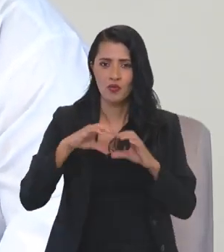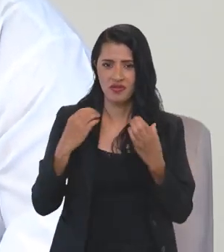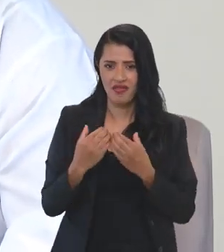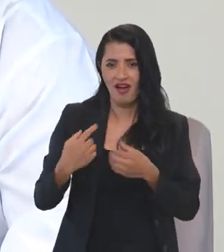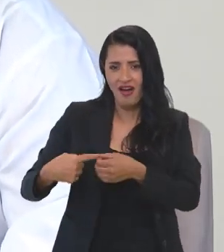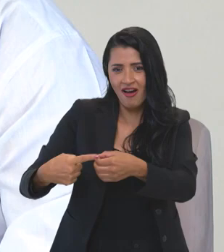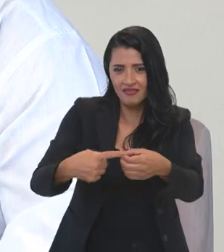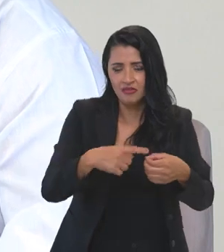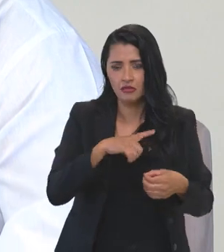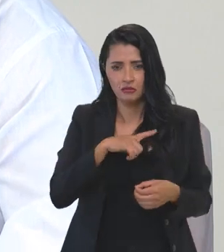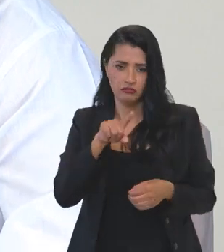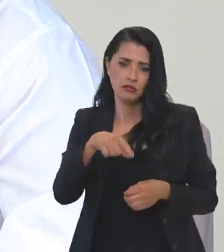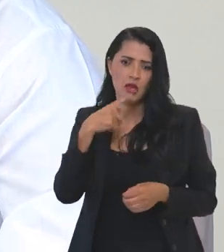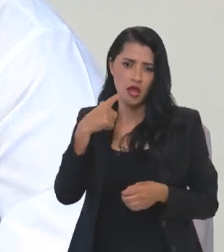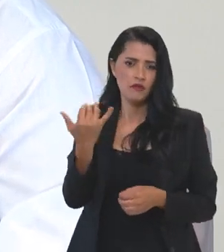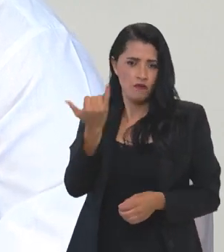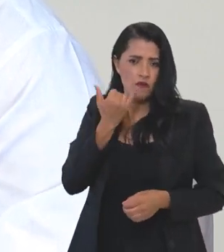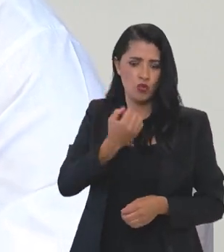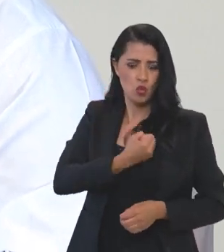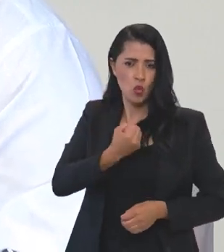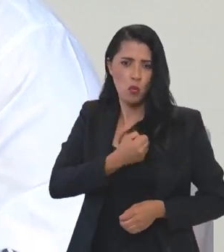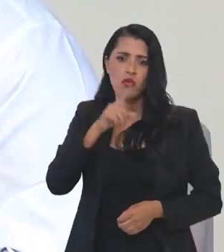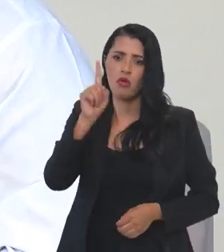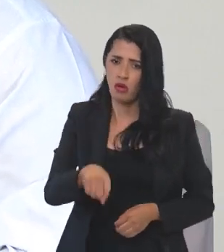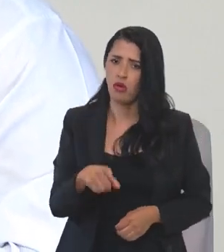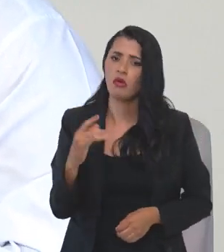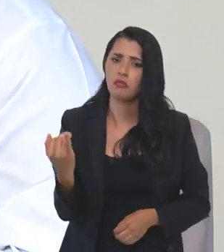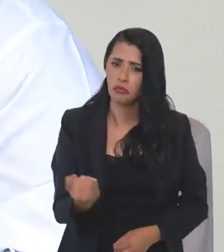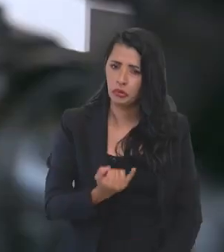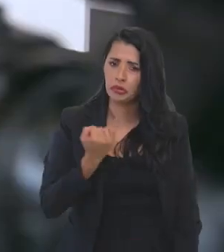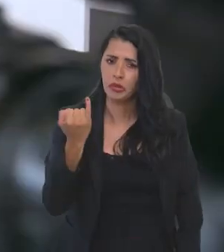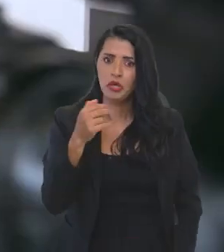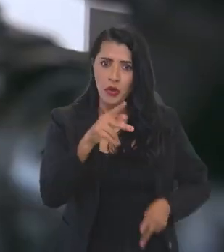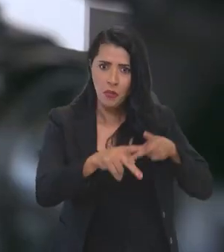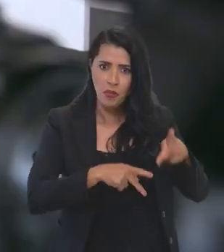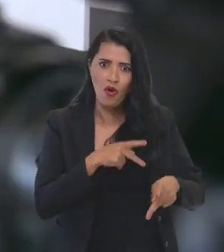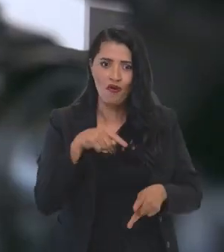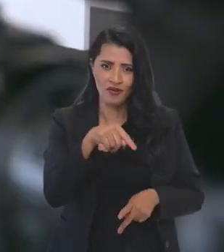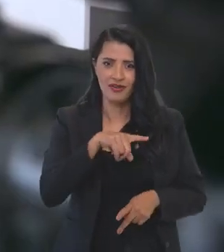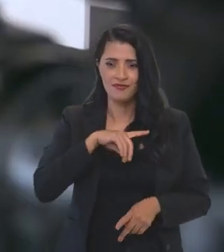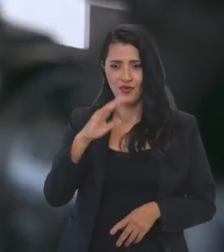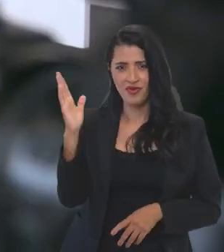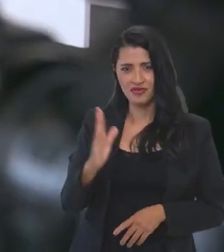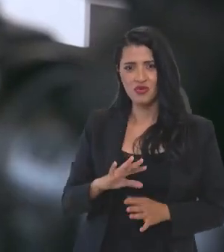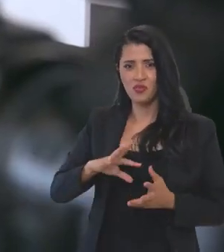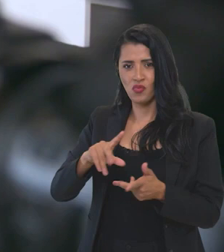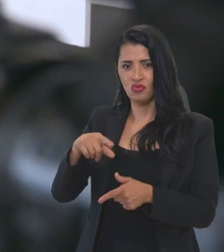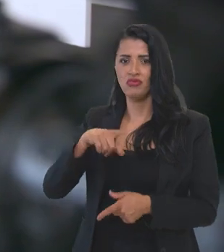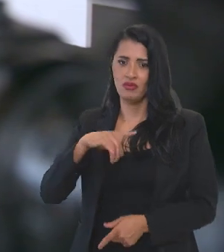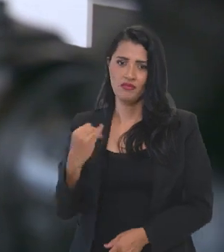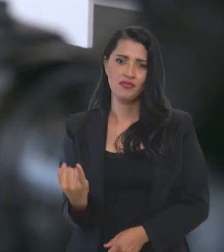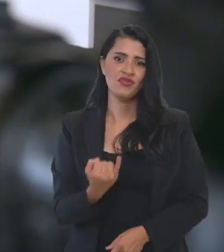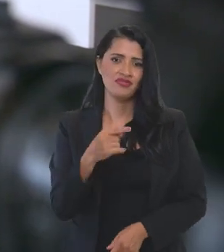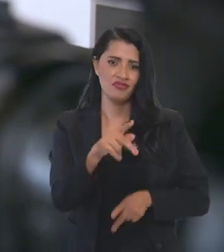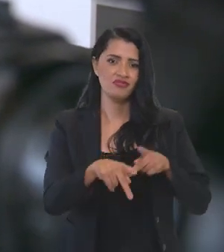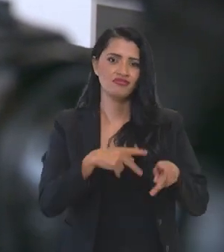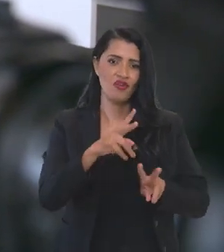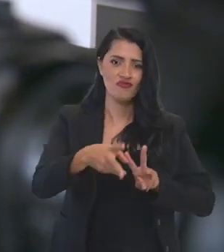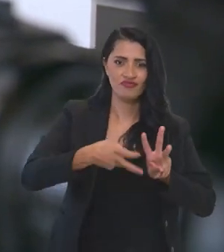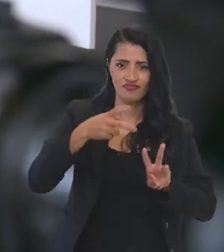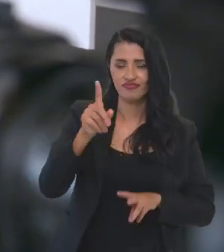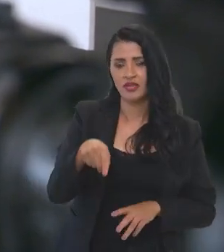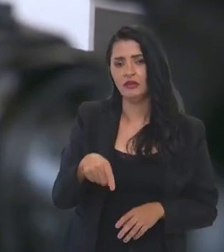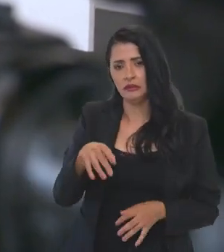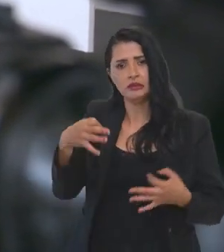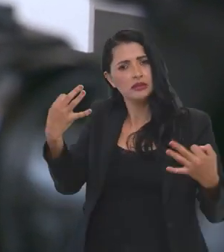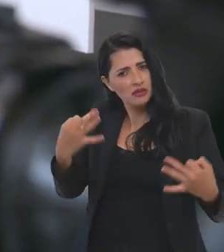Diante desse dado, não há como negar a importância desses povos para o Brasil e para o mundo, não é verdade? Com